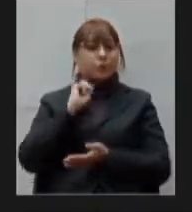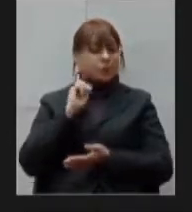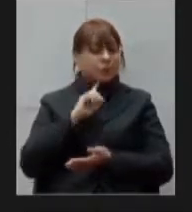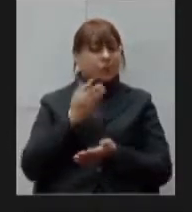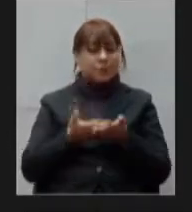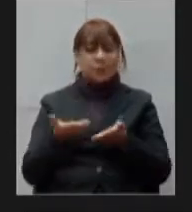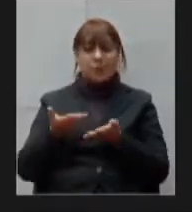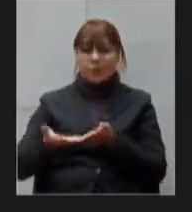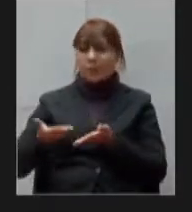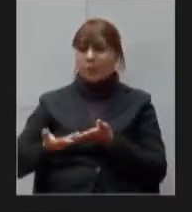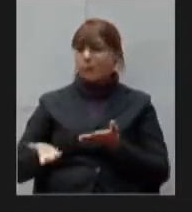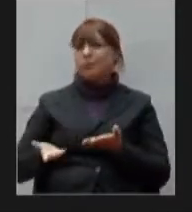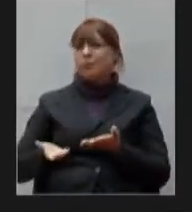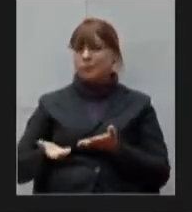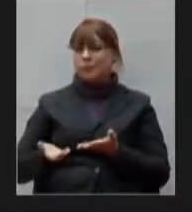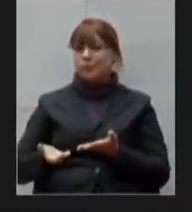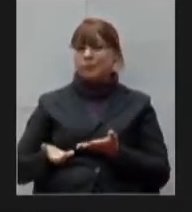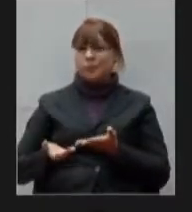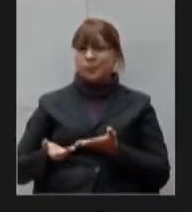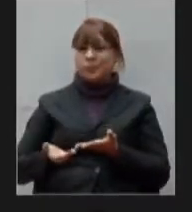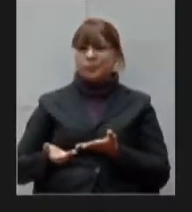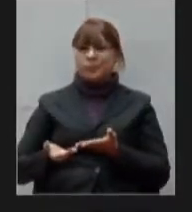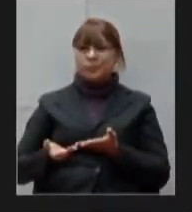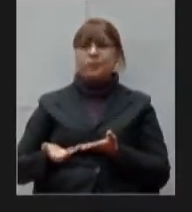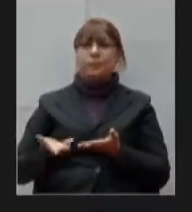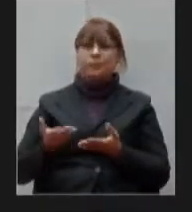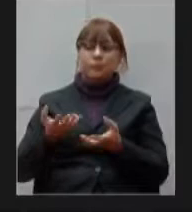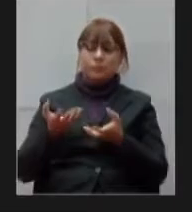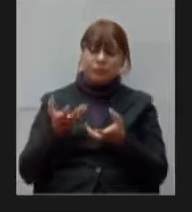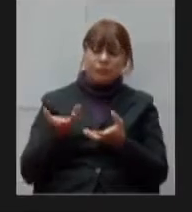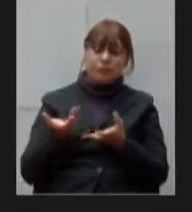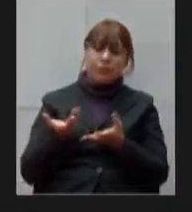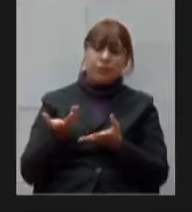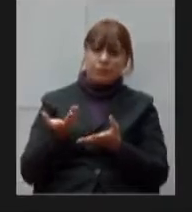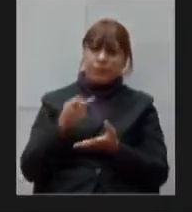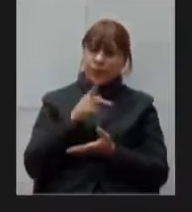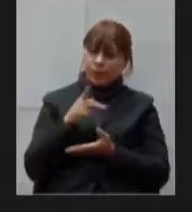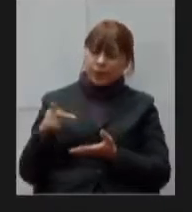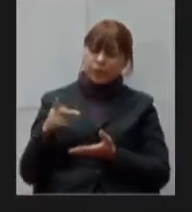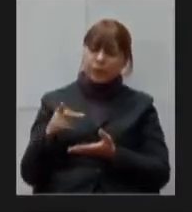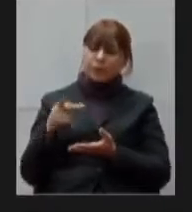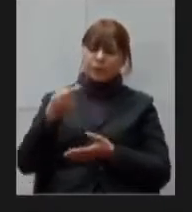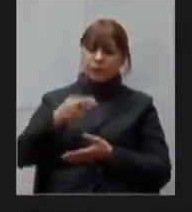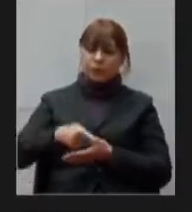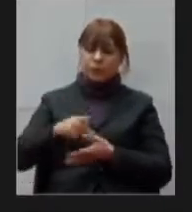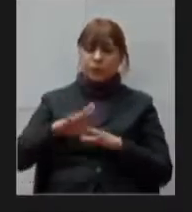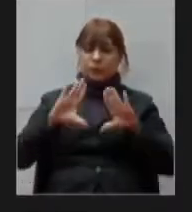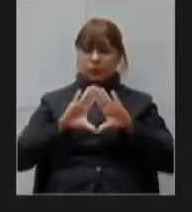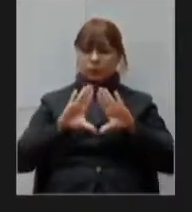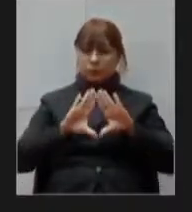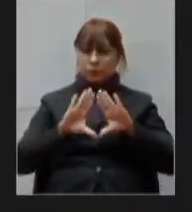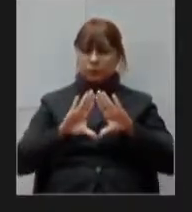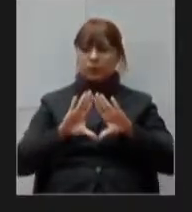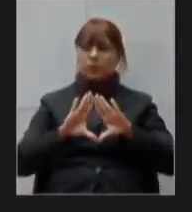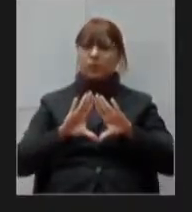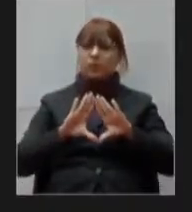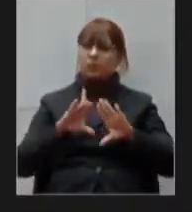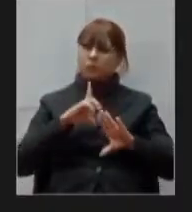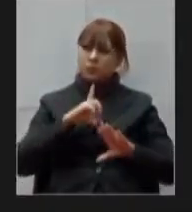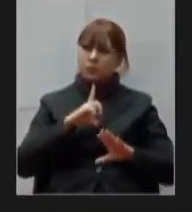muito está muito atrás gostaria presidente como esta casa tem assumido um papel de